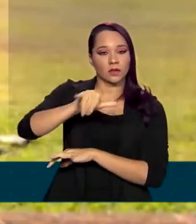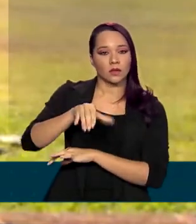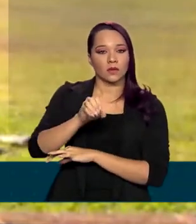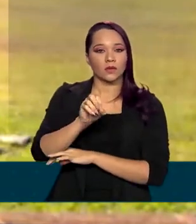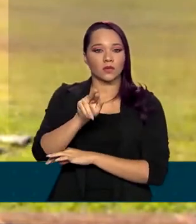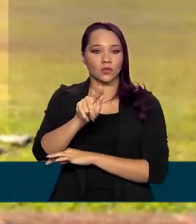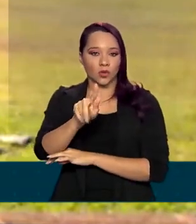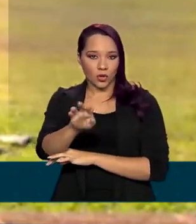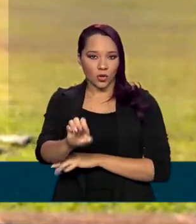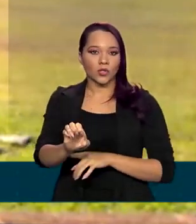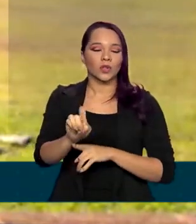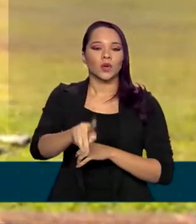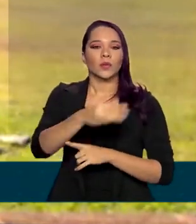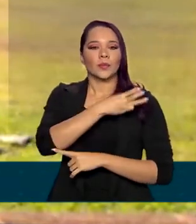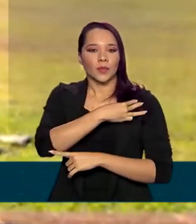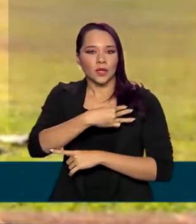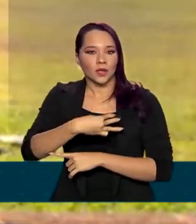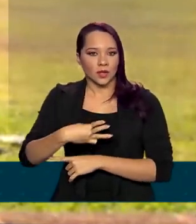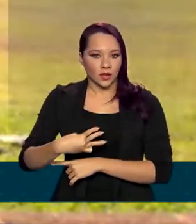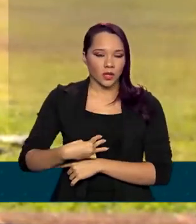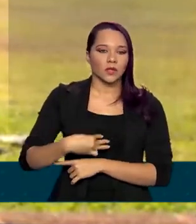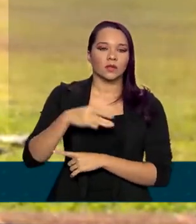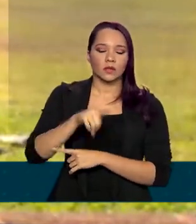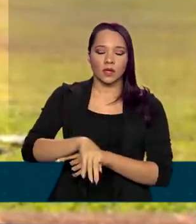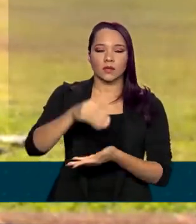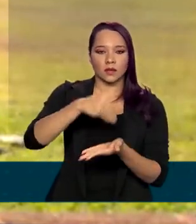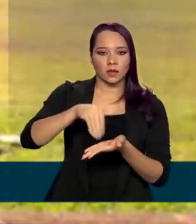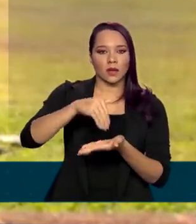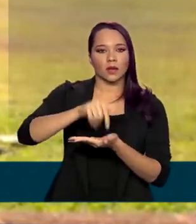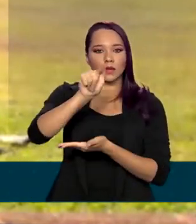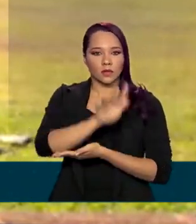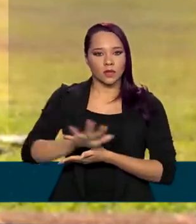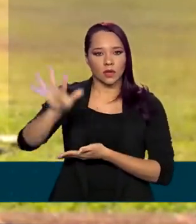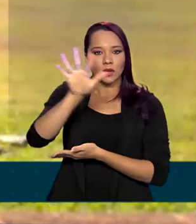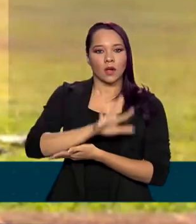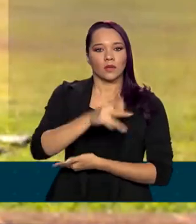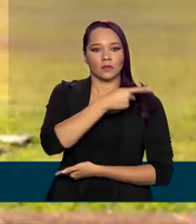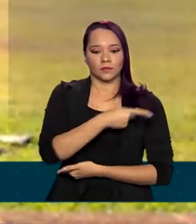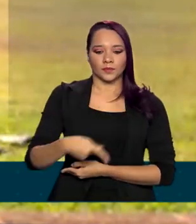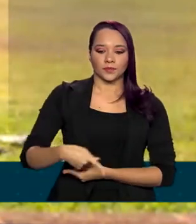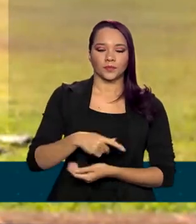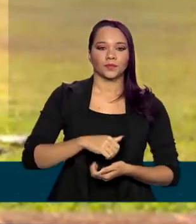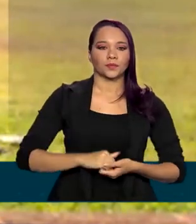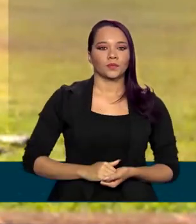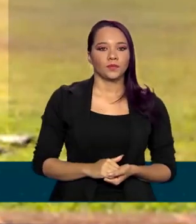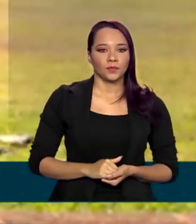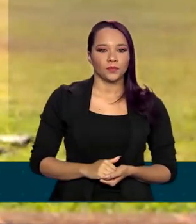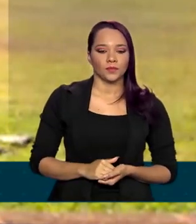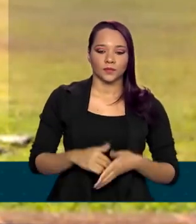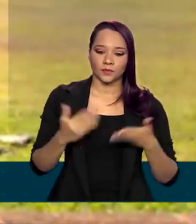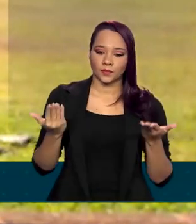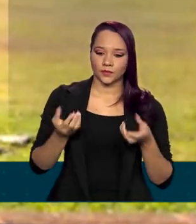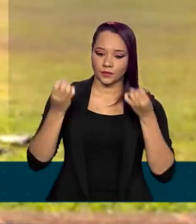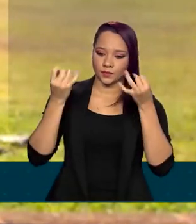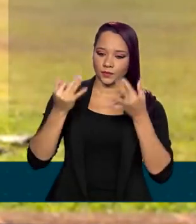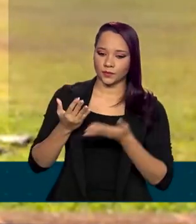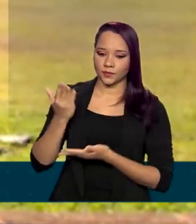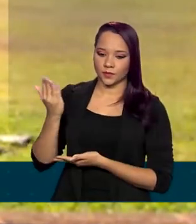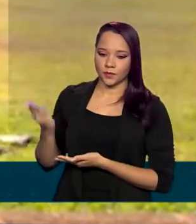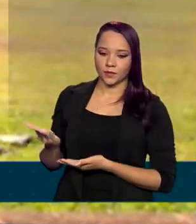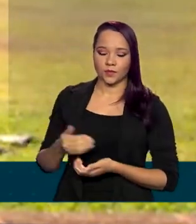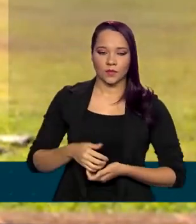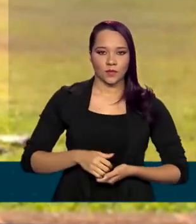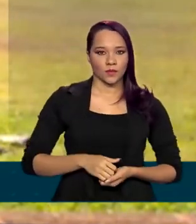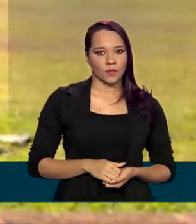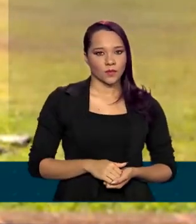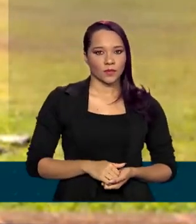Antônio de Oliveira, ministro-chefe da Secretaria-Geral da Presidência da República. Luciana Colares de Holanda para o